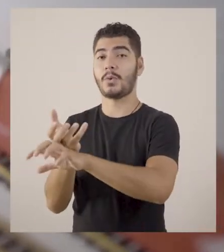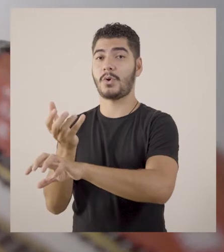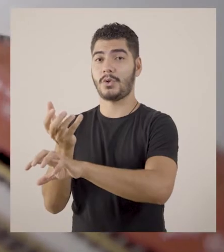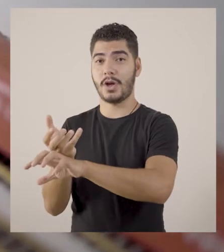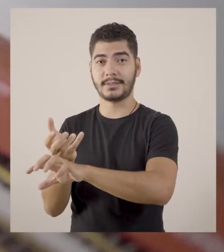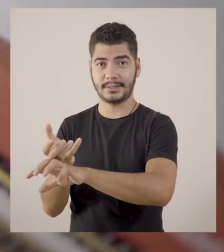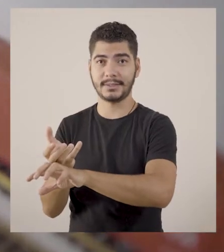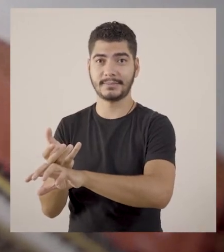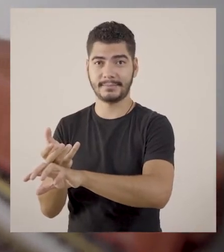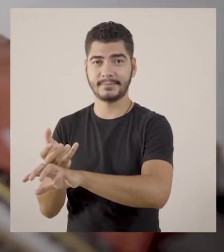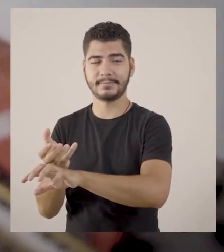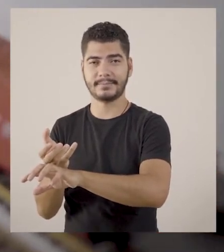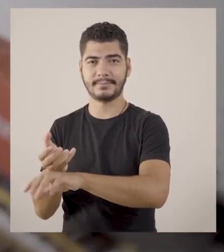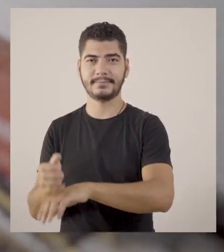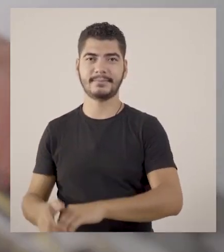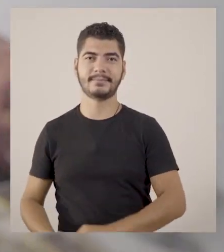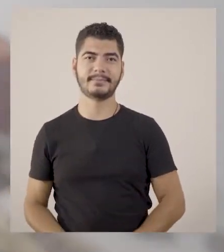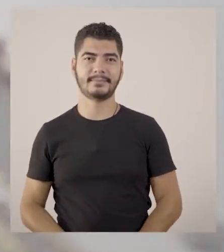Brodovski.